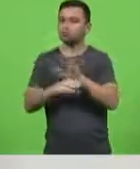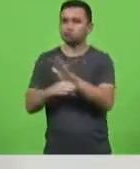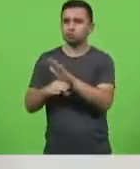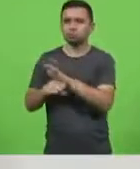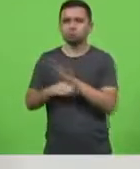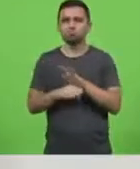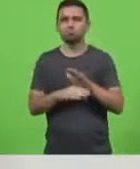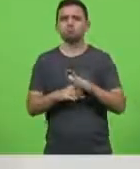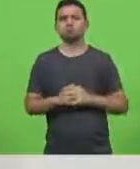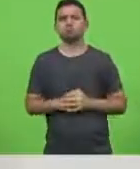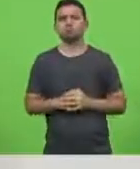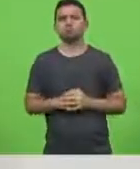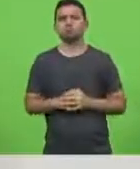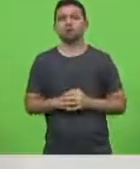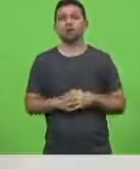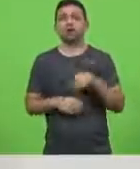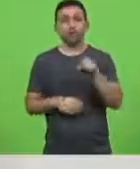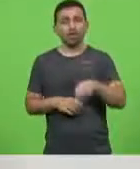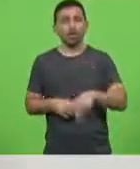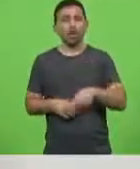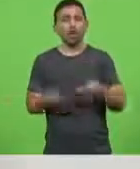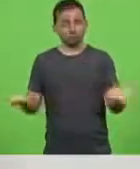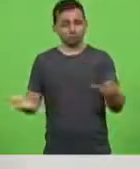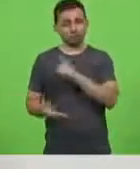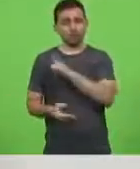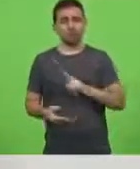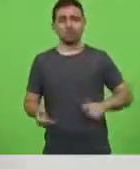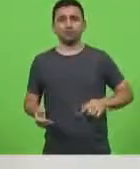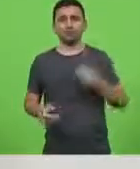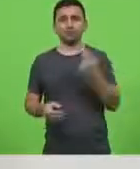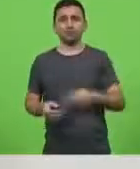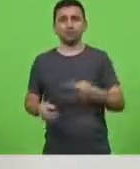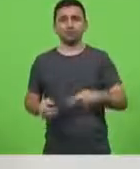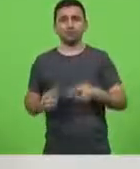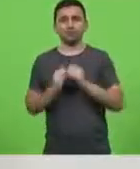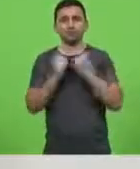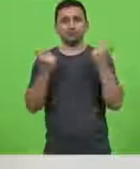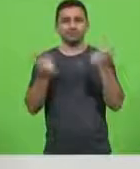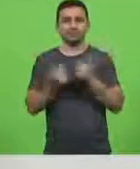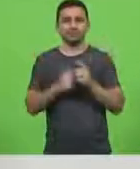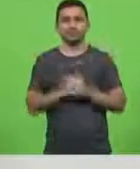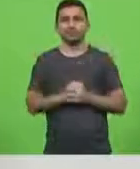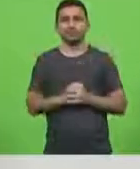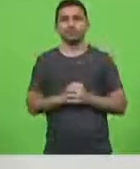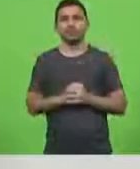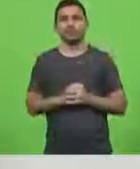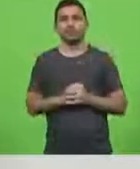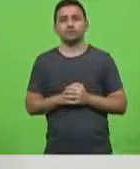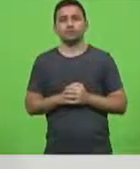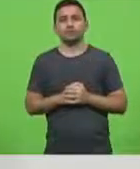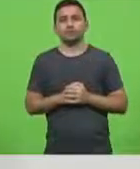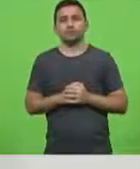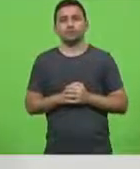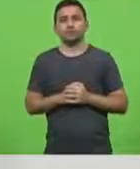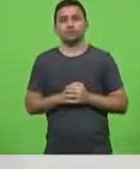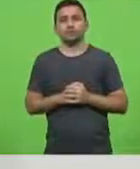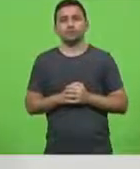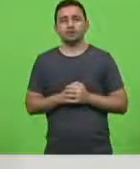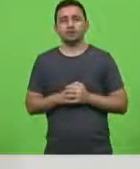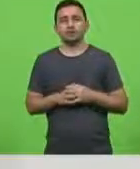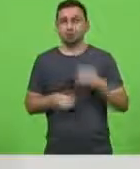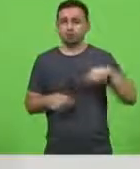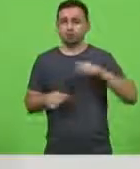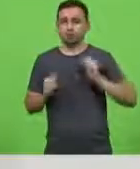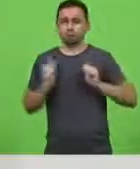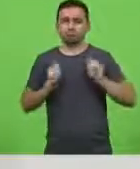esse é o estado que nós vivemos a expectativa é que até a